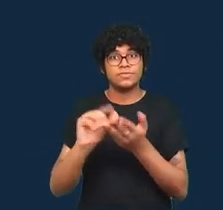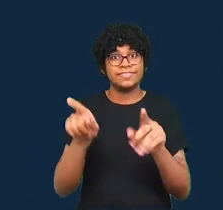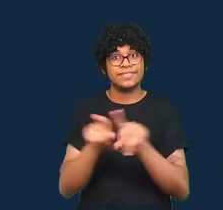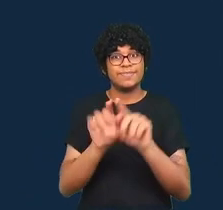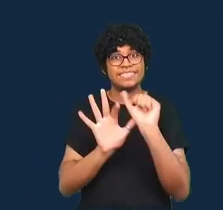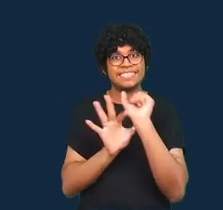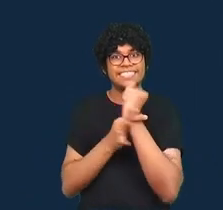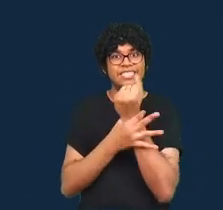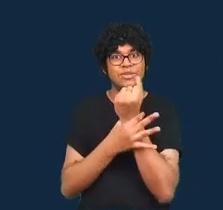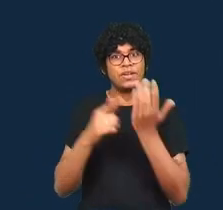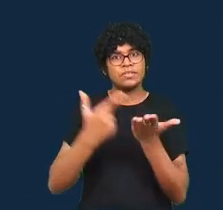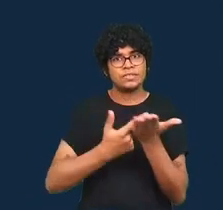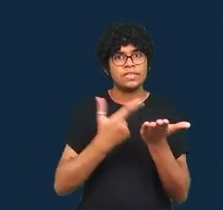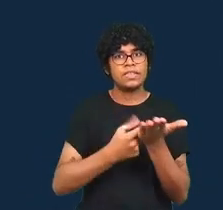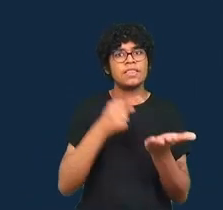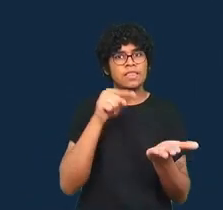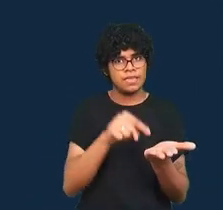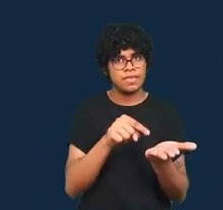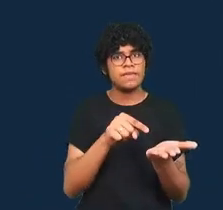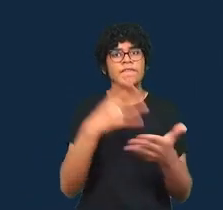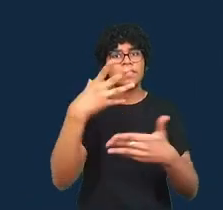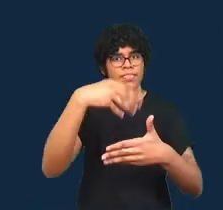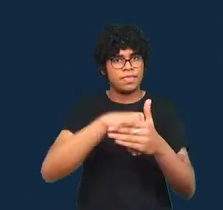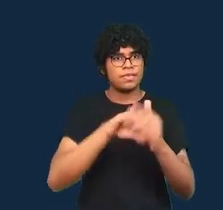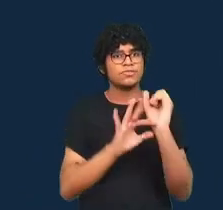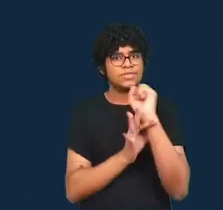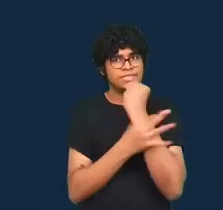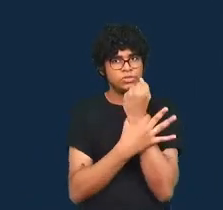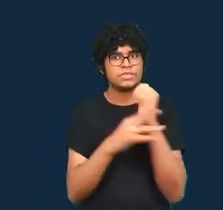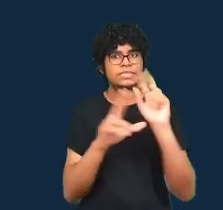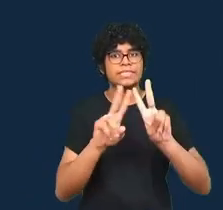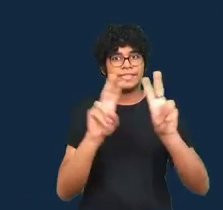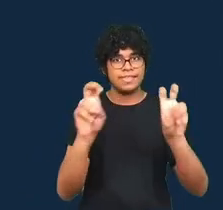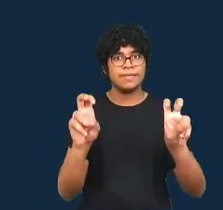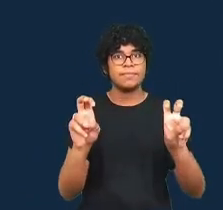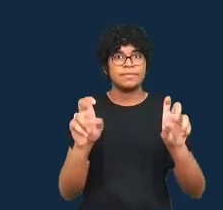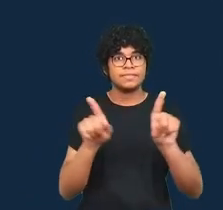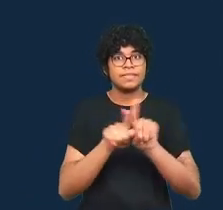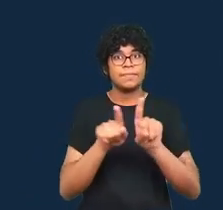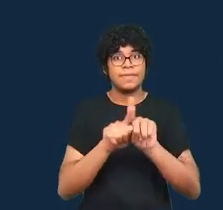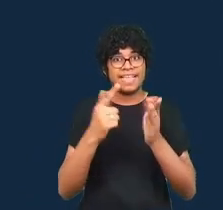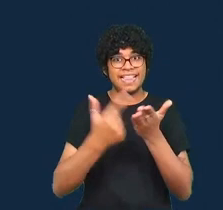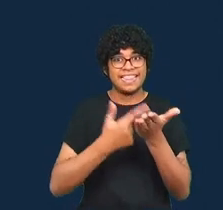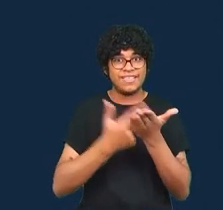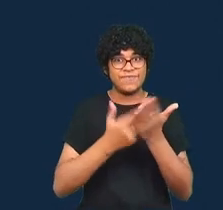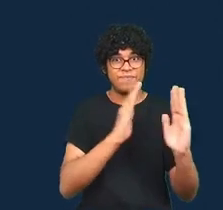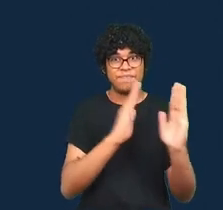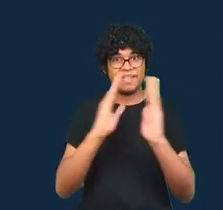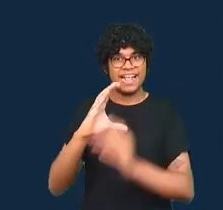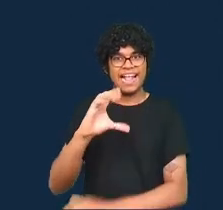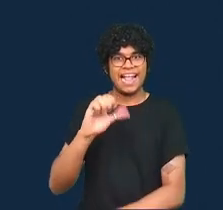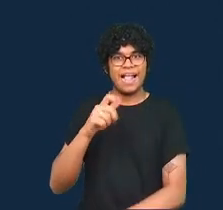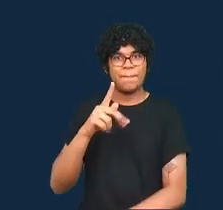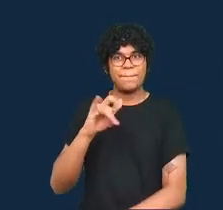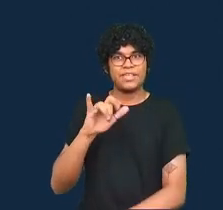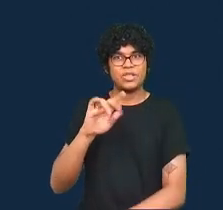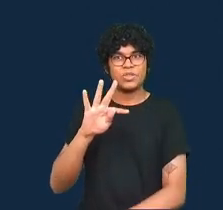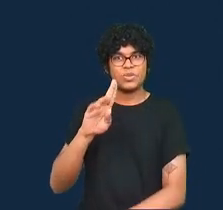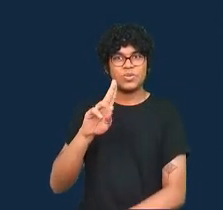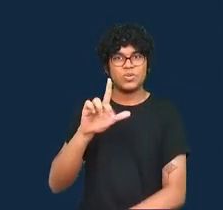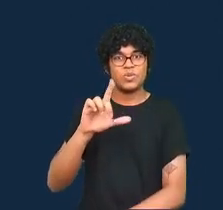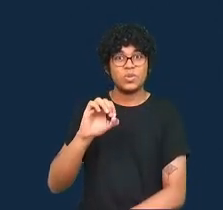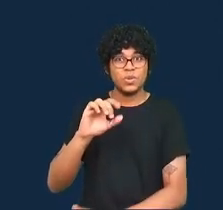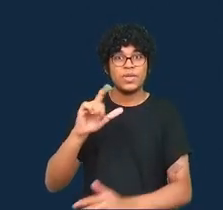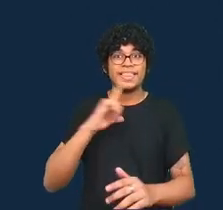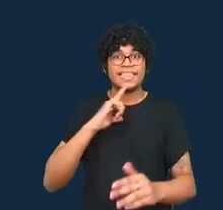livro, as questões sobre segurança aqui nesse livro. E o capítulo do Simon nesse livro oferece não só a sua jornada